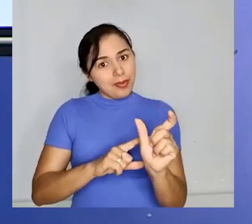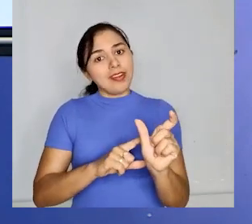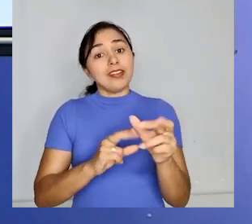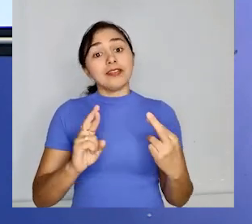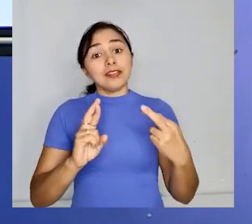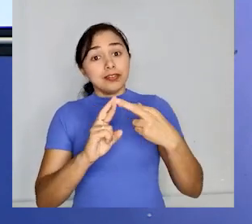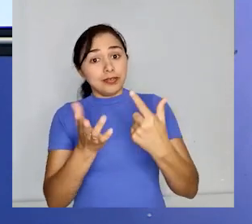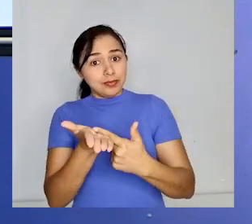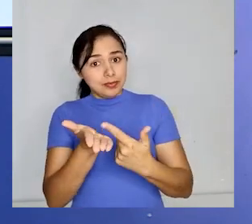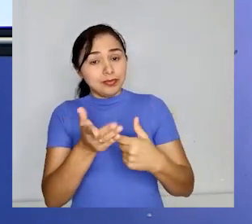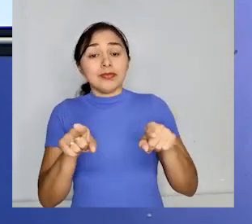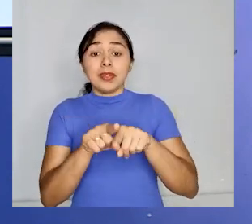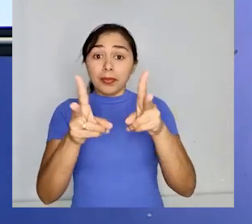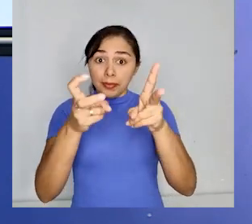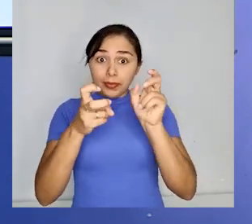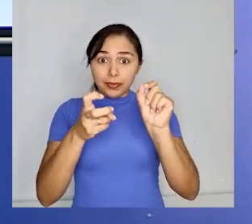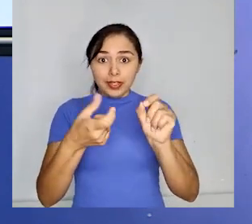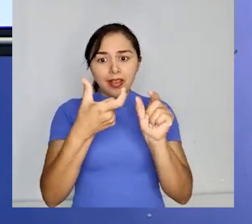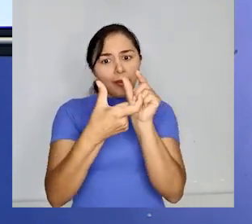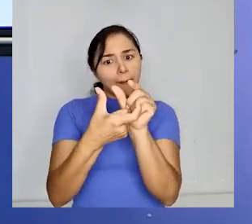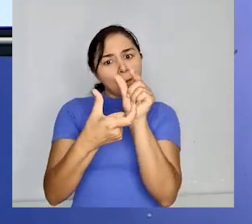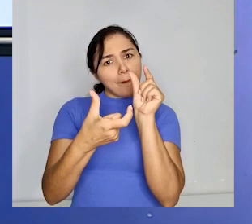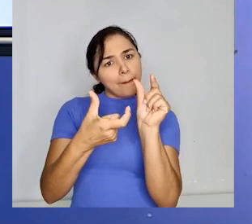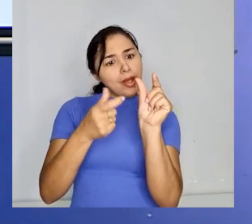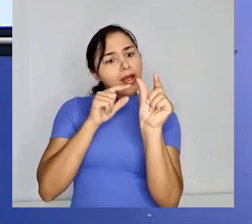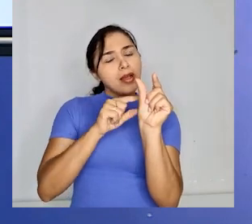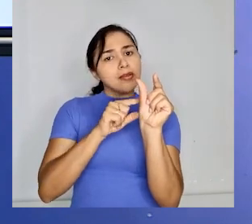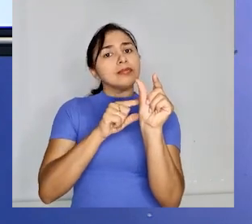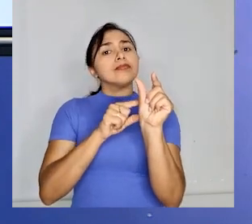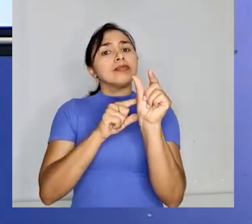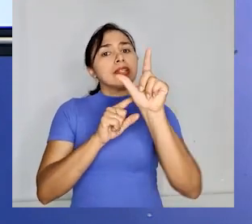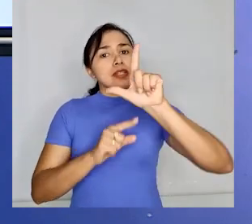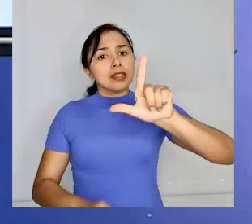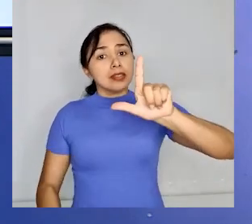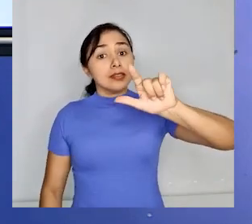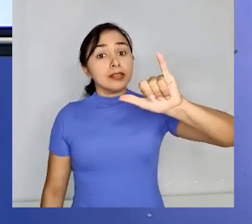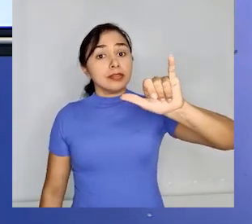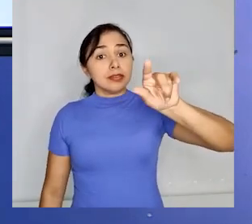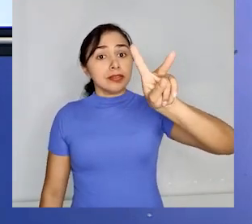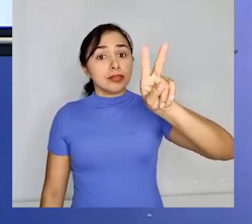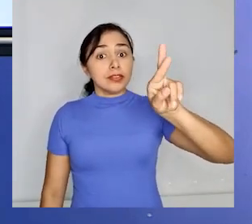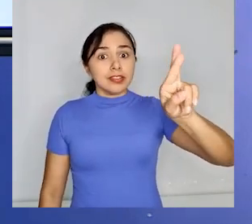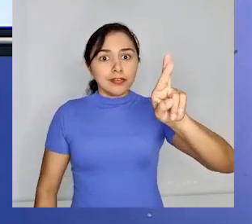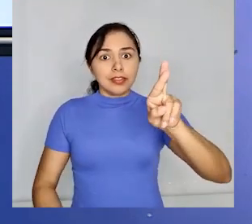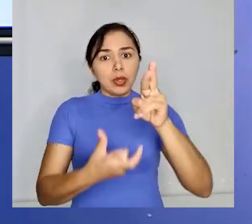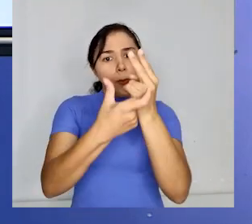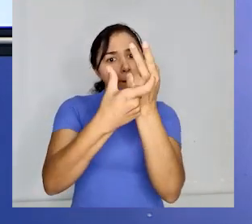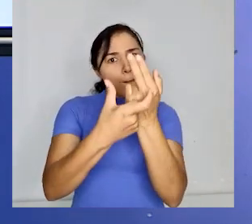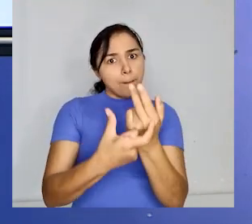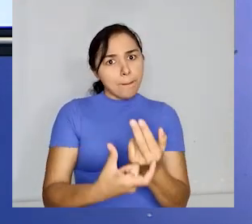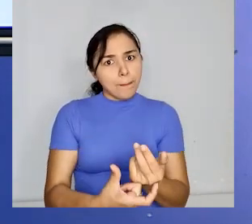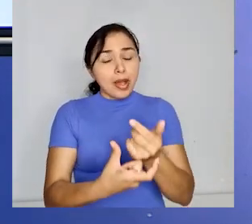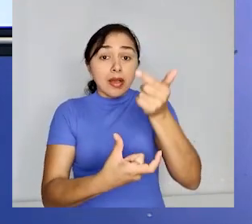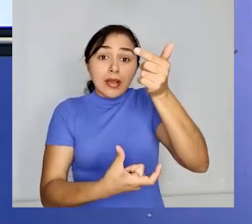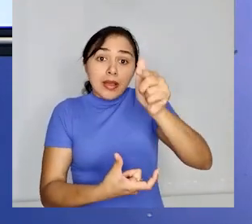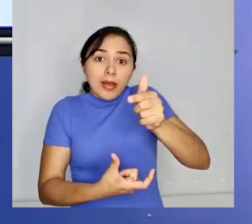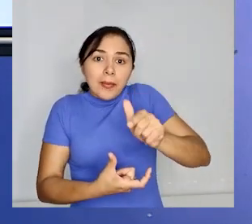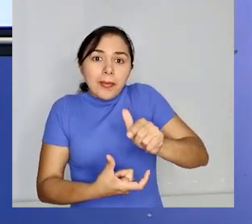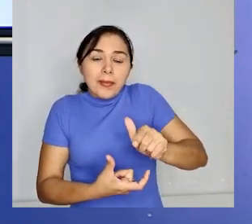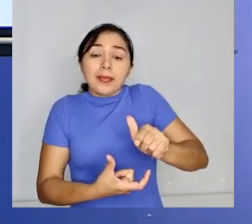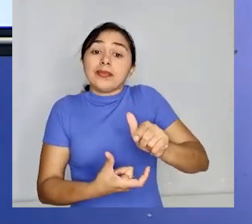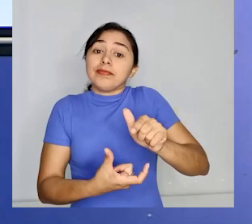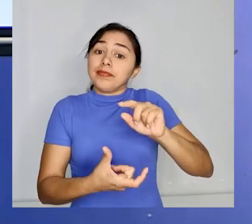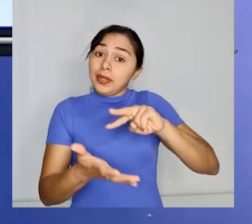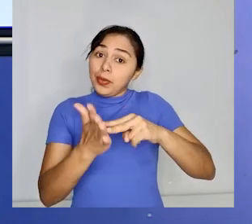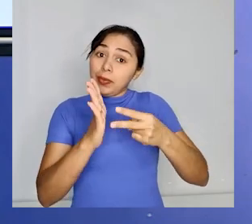Percebemos também a repetição do livro na estrutura dessas palavras. Esta parte que